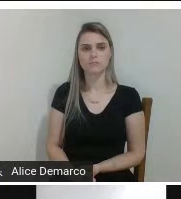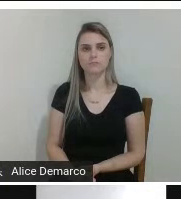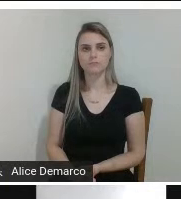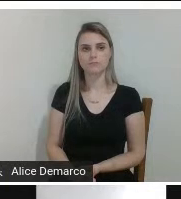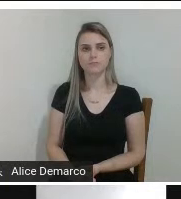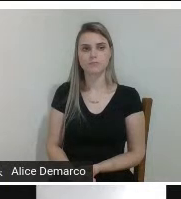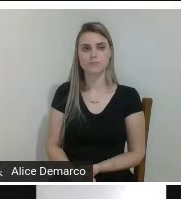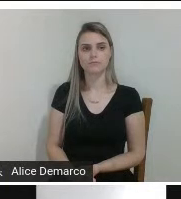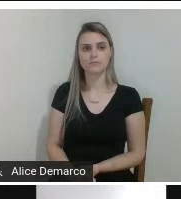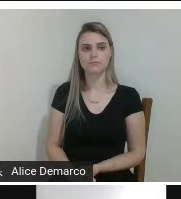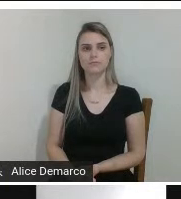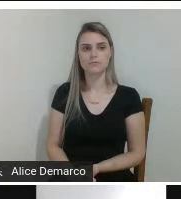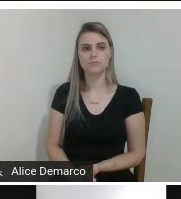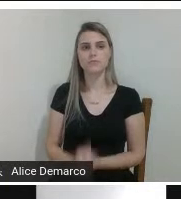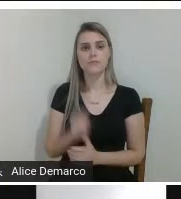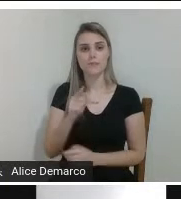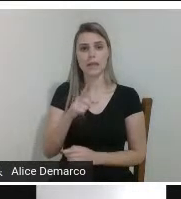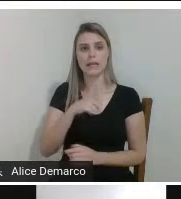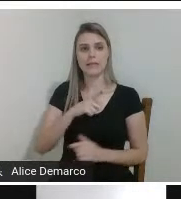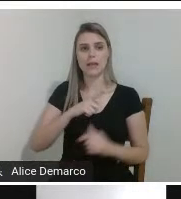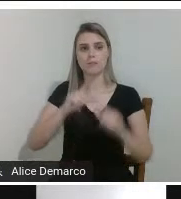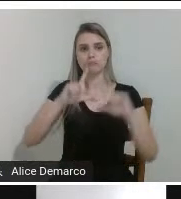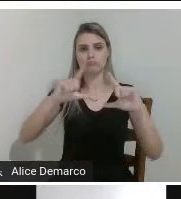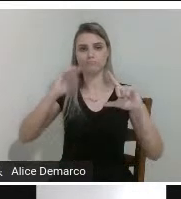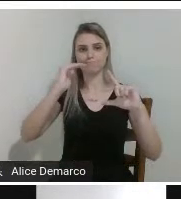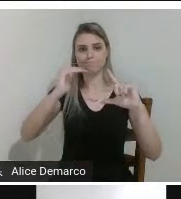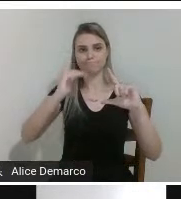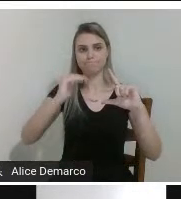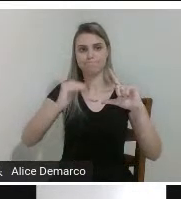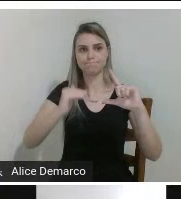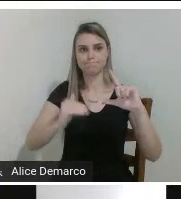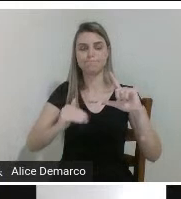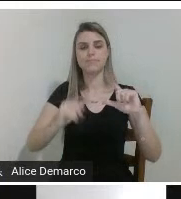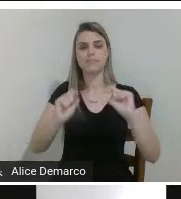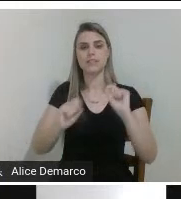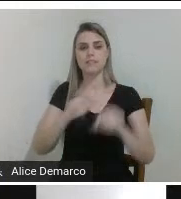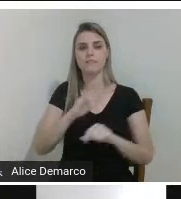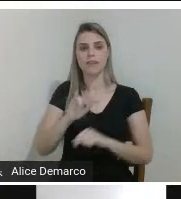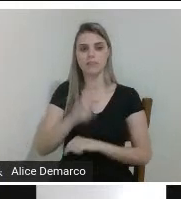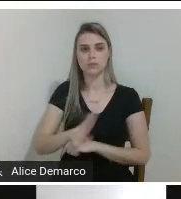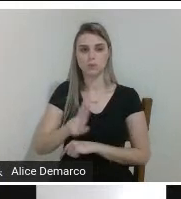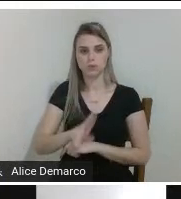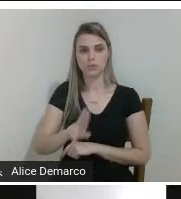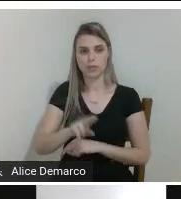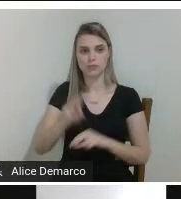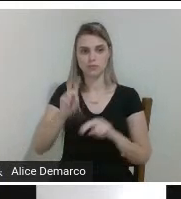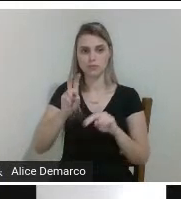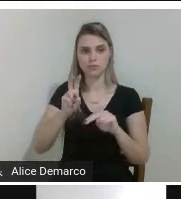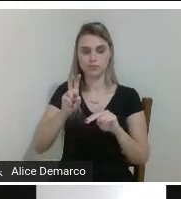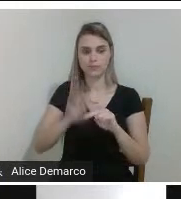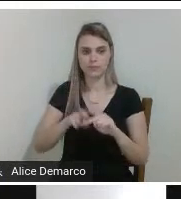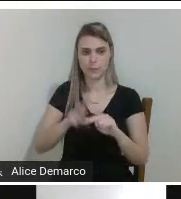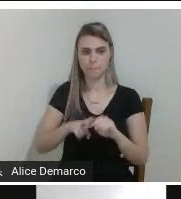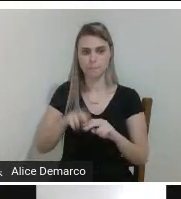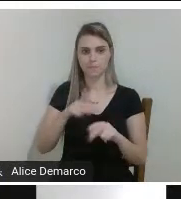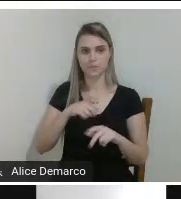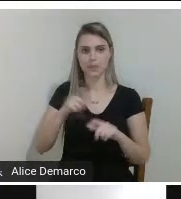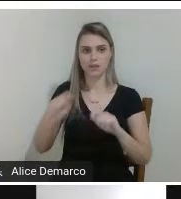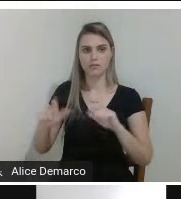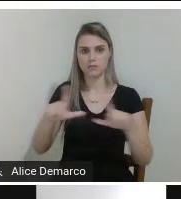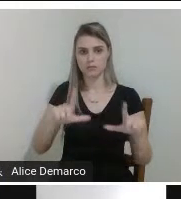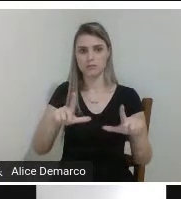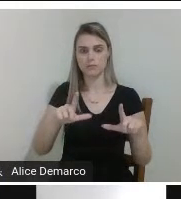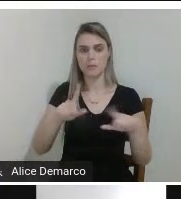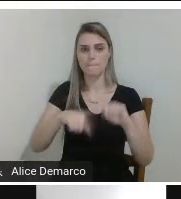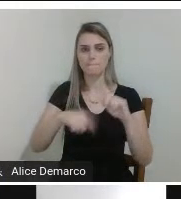aqui a gente tem a lista de materiais que vai ser usado na cadeira nesse slide a gente tem os materiais da